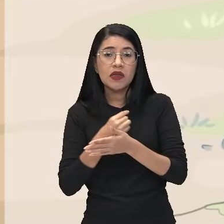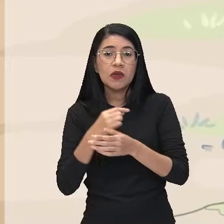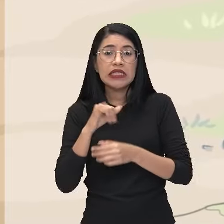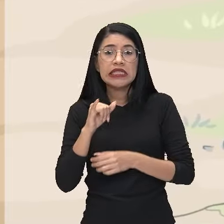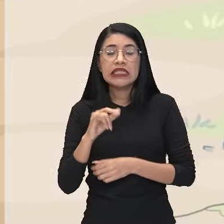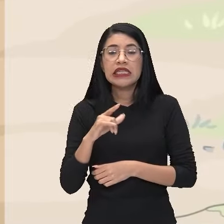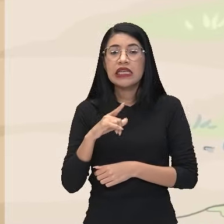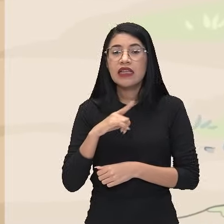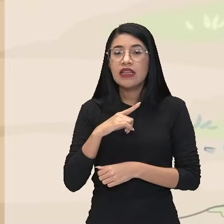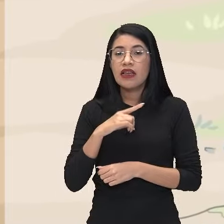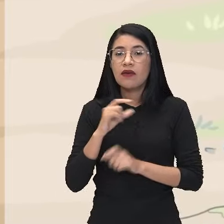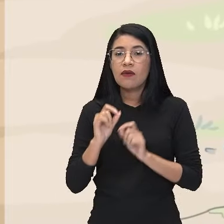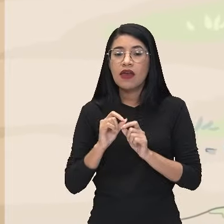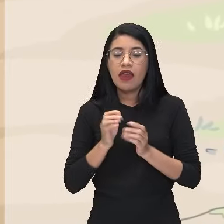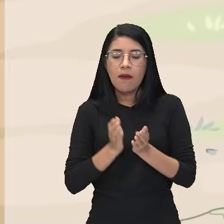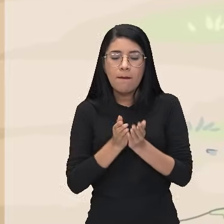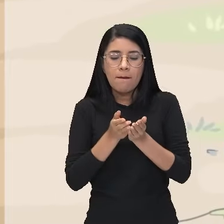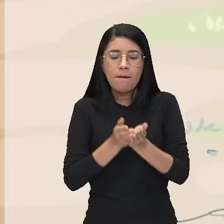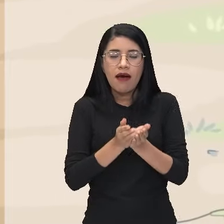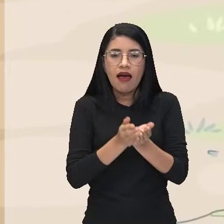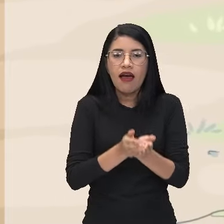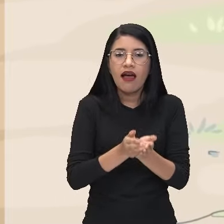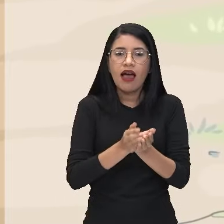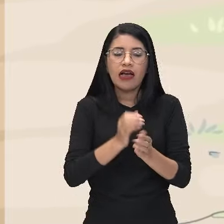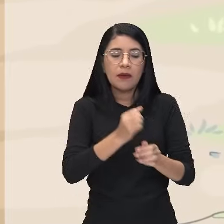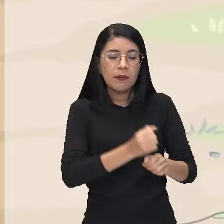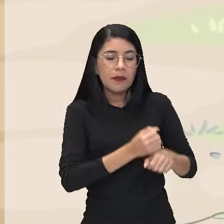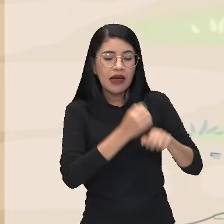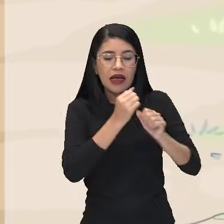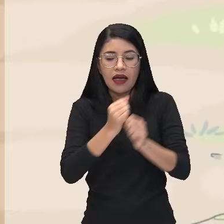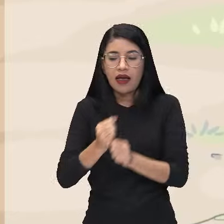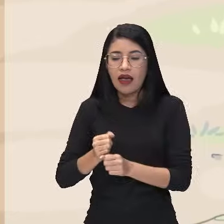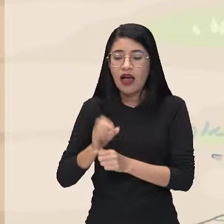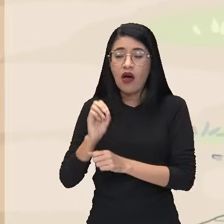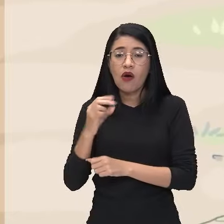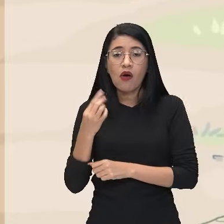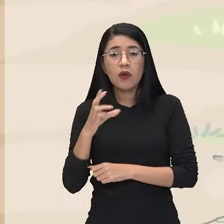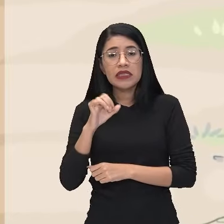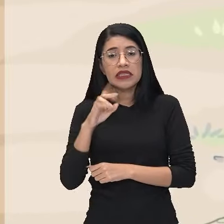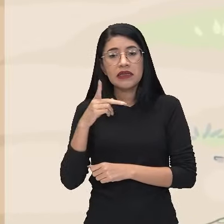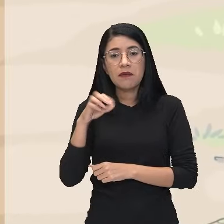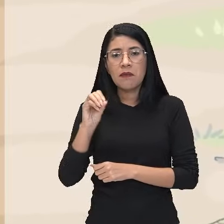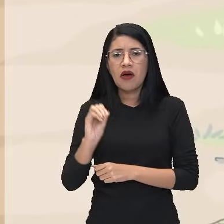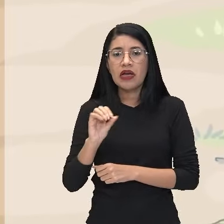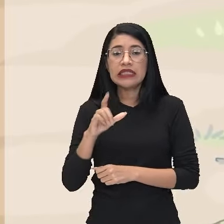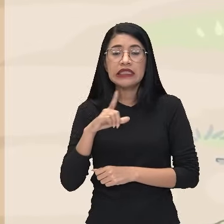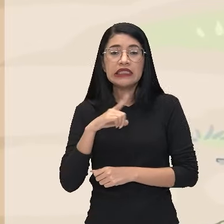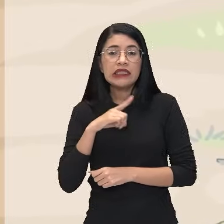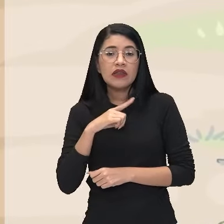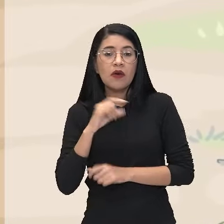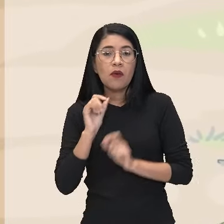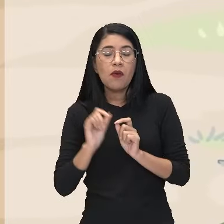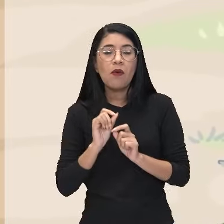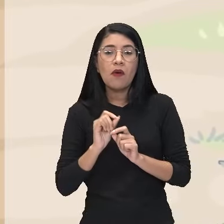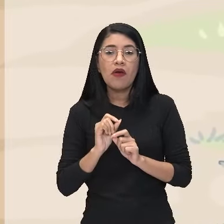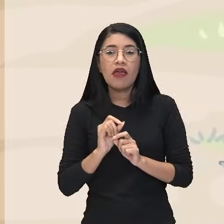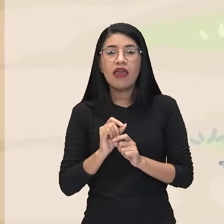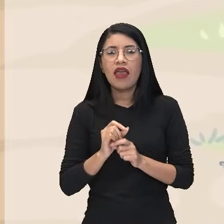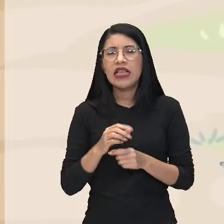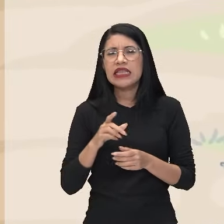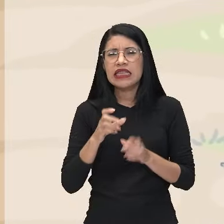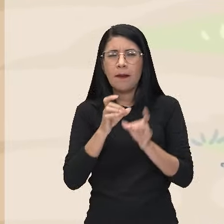tinha vindo de canoa ou de cipó. Se eu trazia alguma